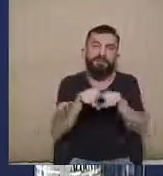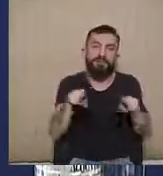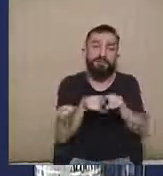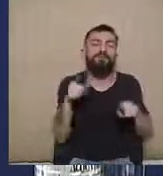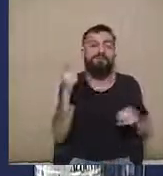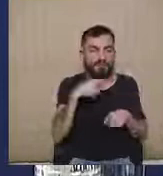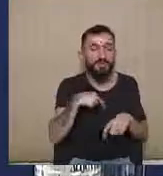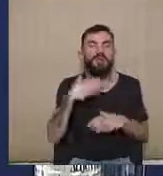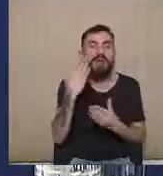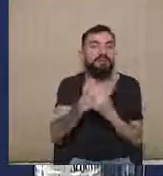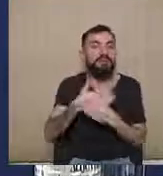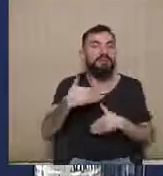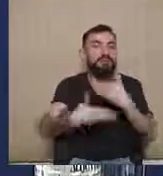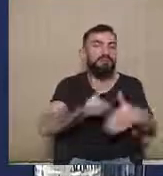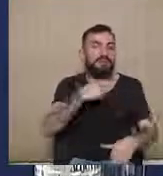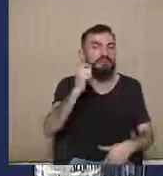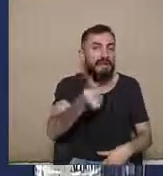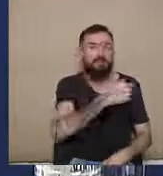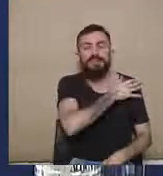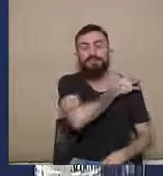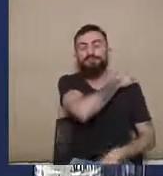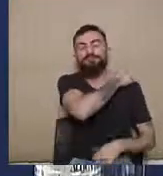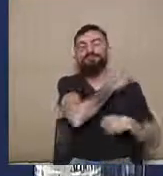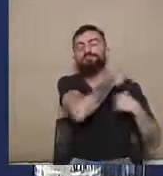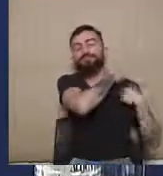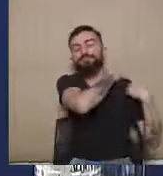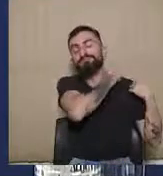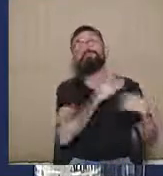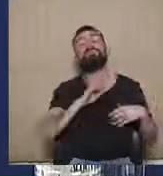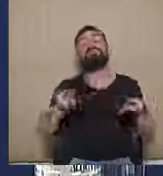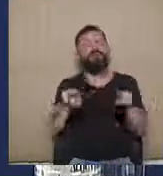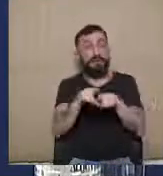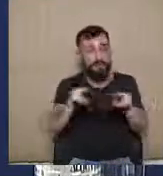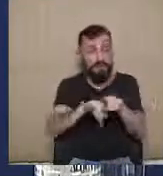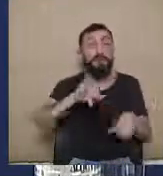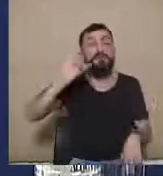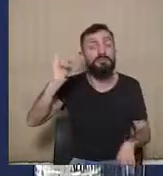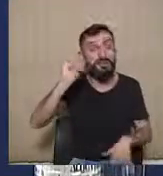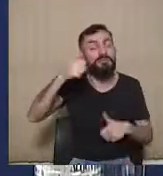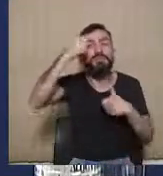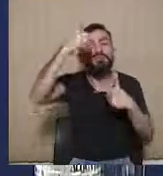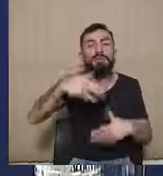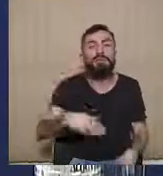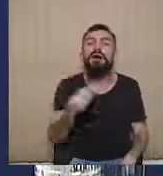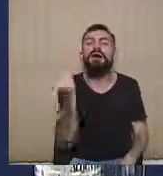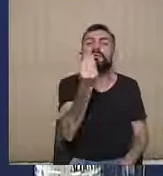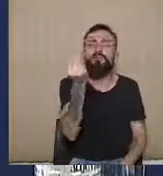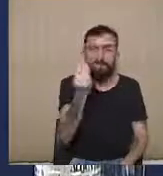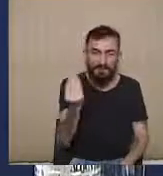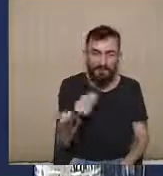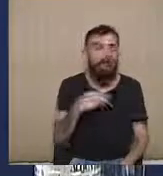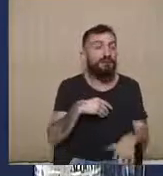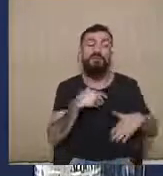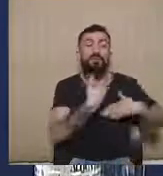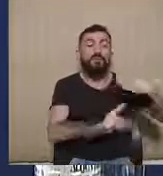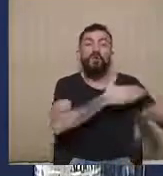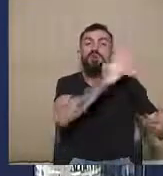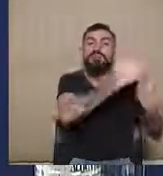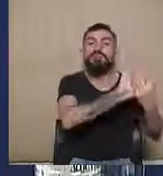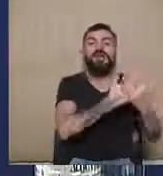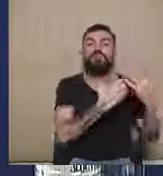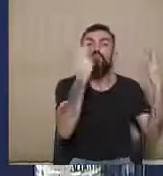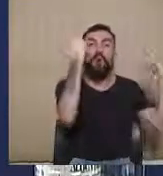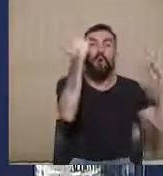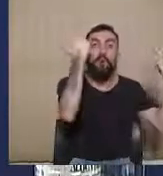da ação. Também é importante a gente destacar que, diferente do que acontece com o processo civil comum, nós não vamos